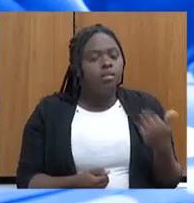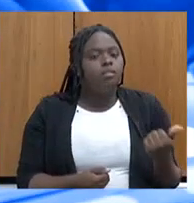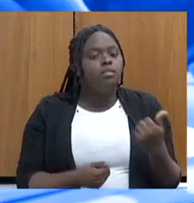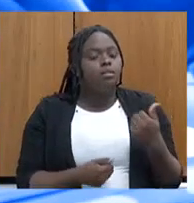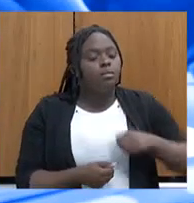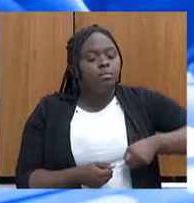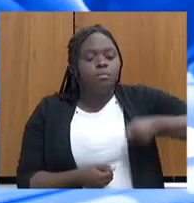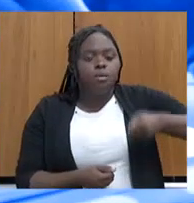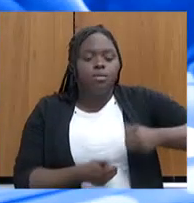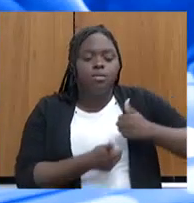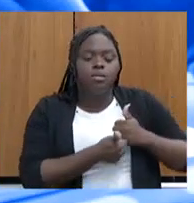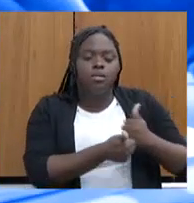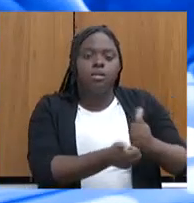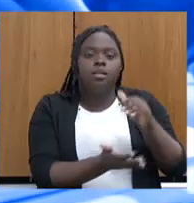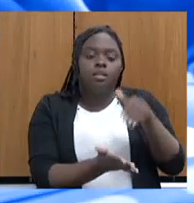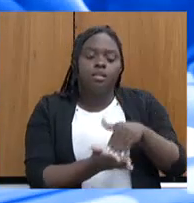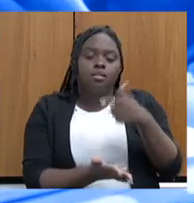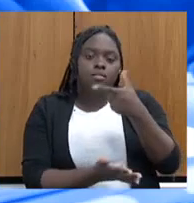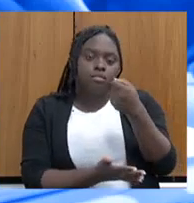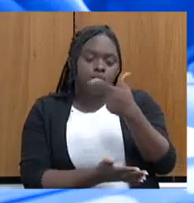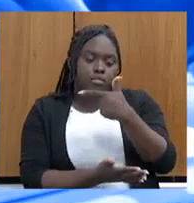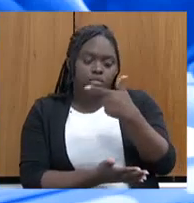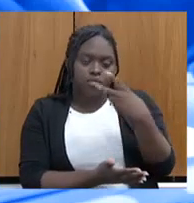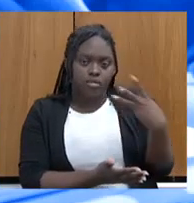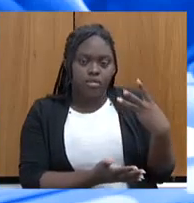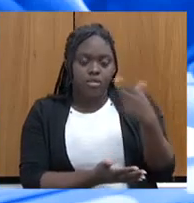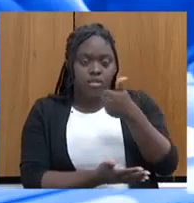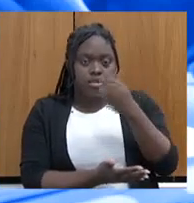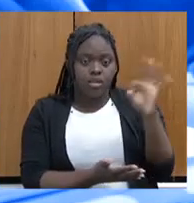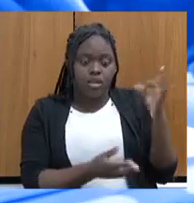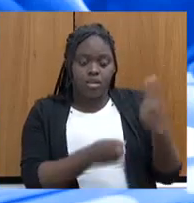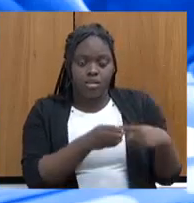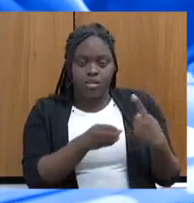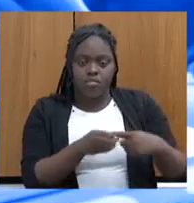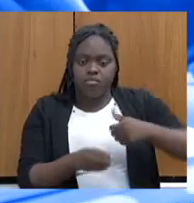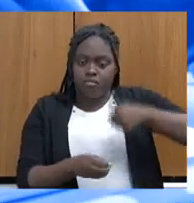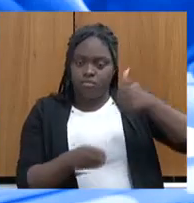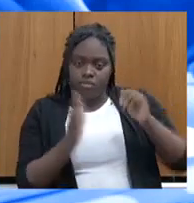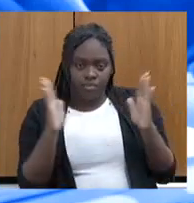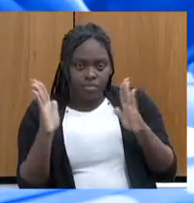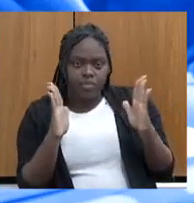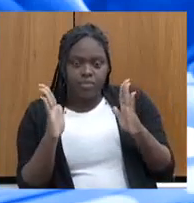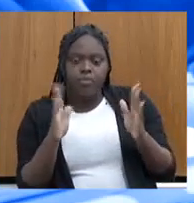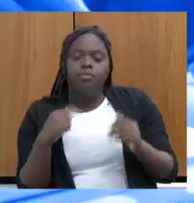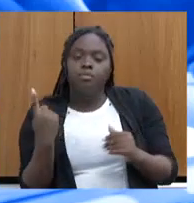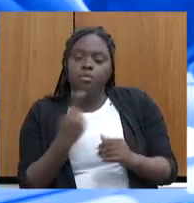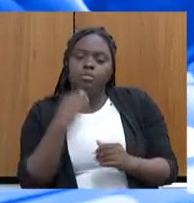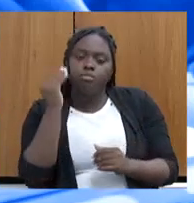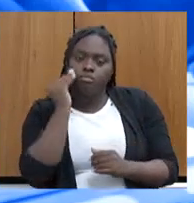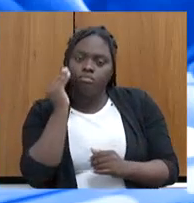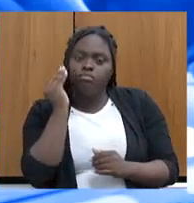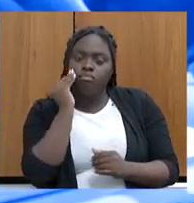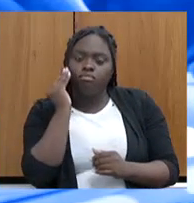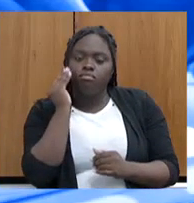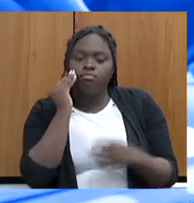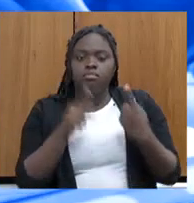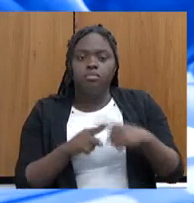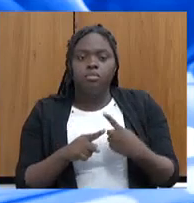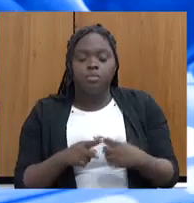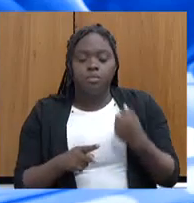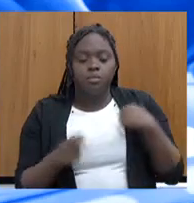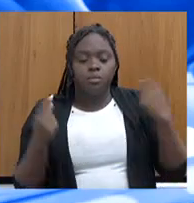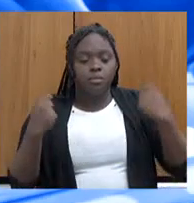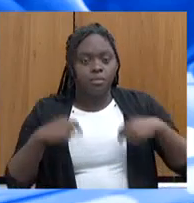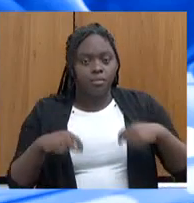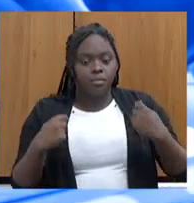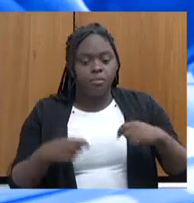e insumos até 2023 em 10 municípios. Isso é a primeira fase que nós estamos testando. porque aqui eu preciso de um